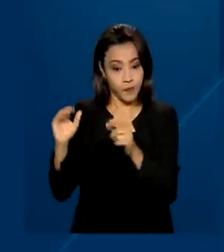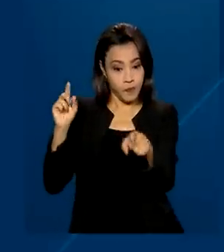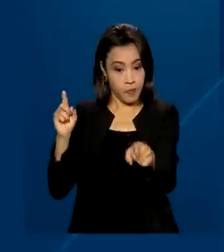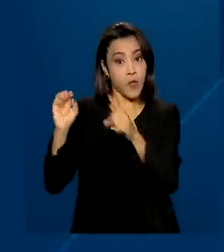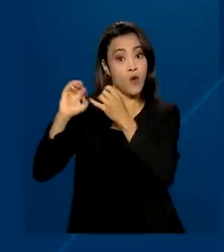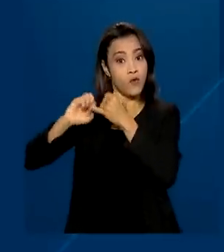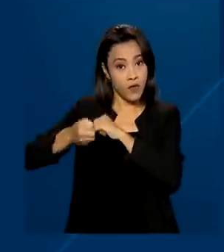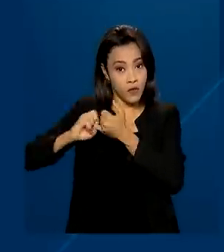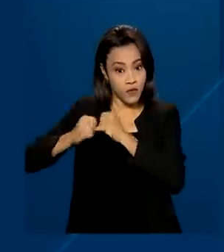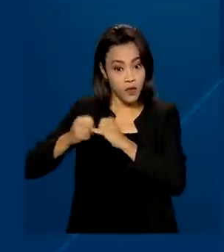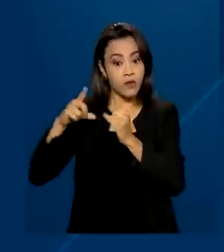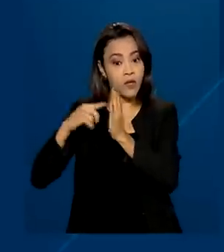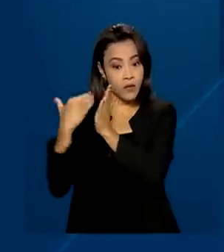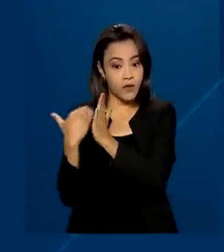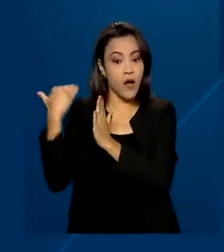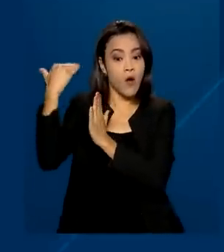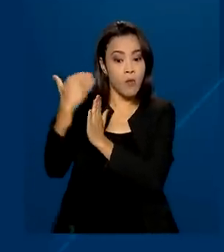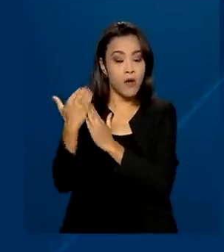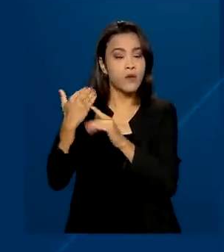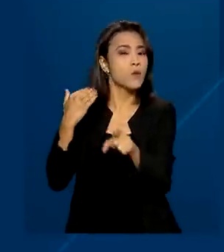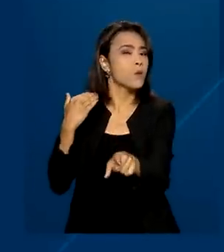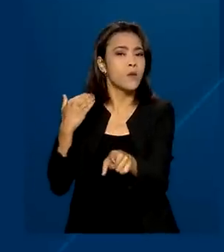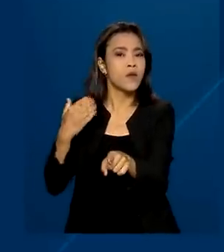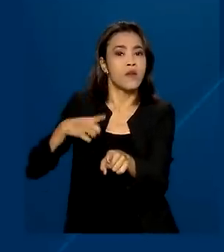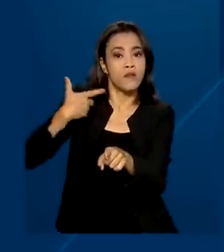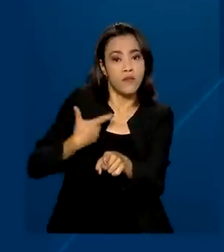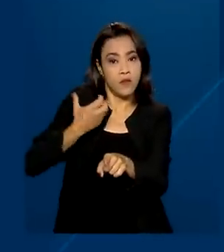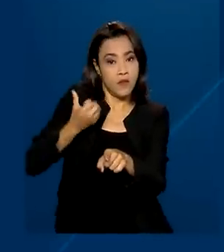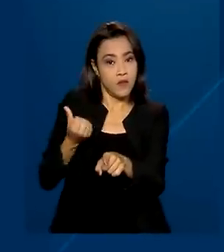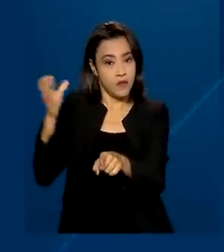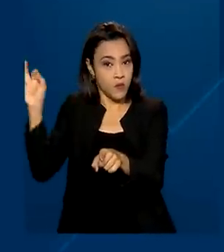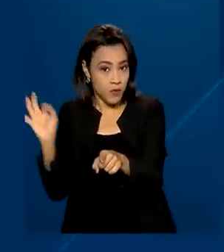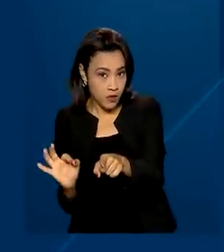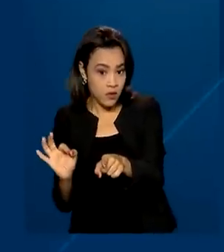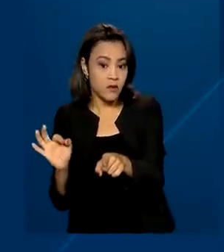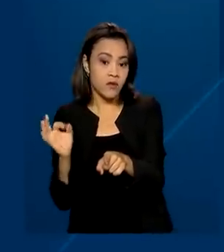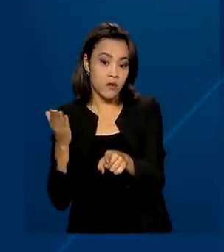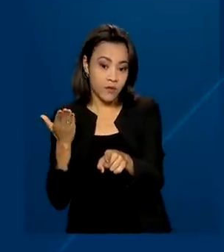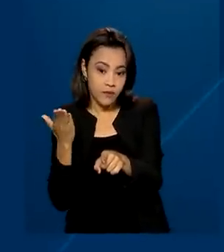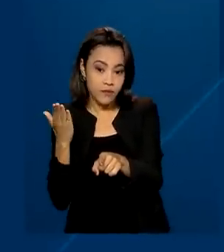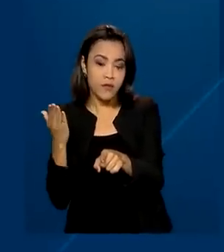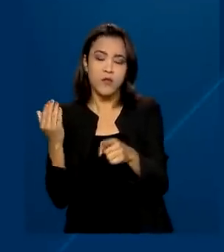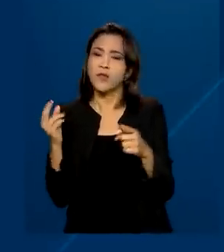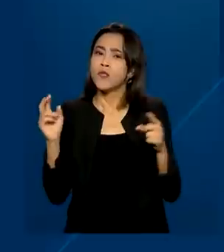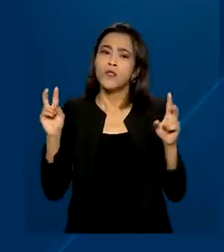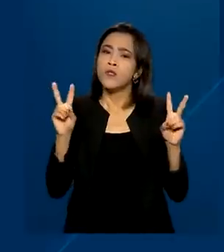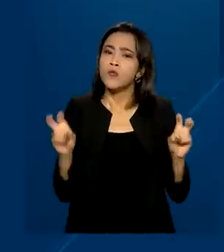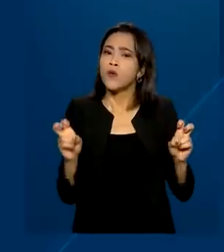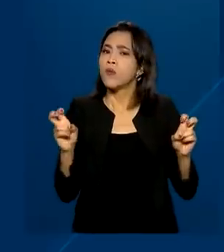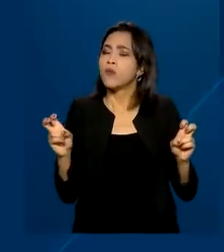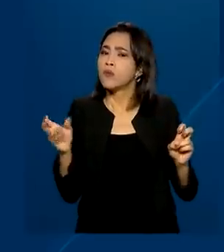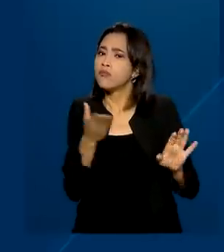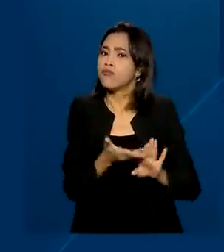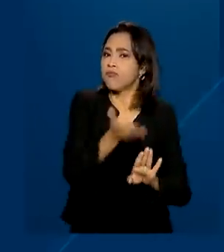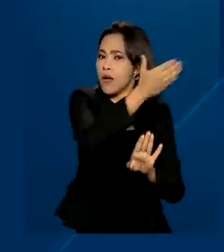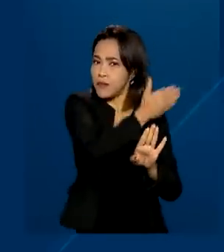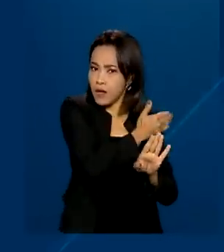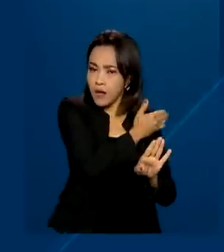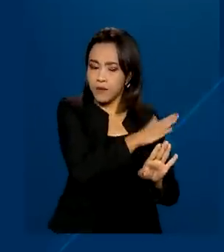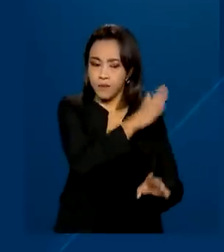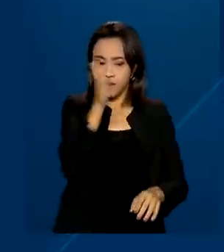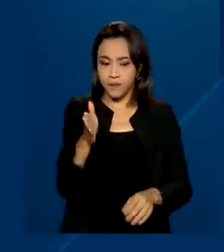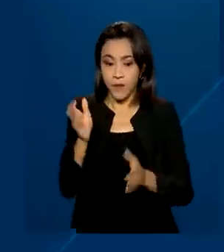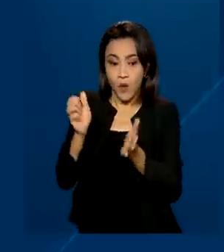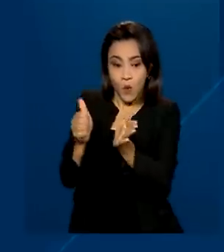também registra um aumento de pelo menos 26% em relação ao ciclo passado. Já o